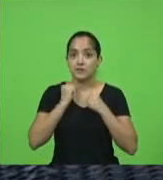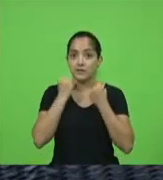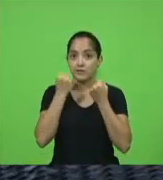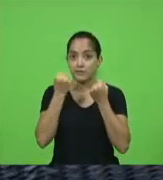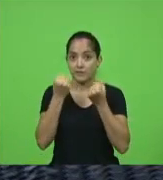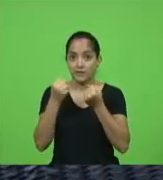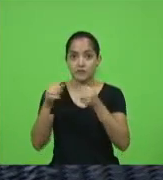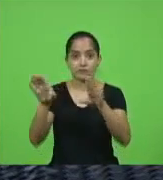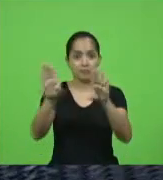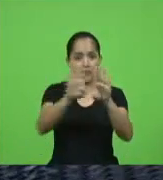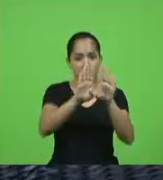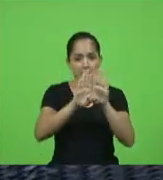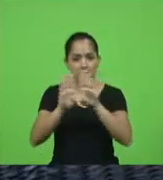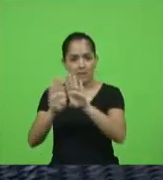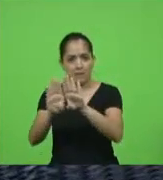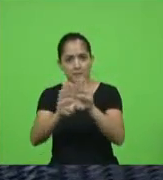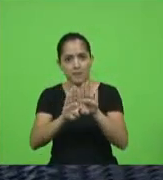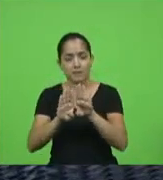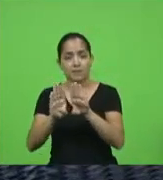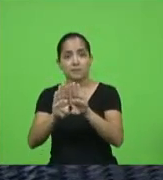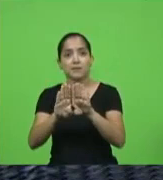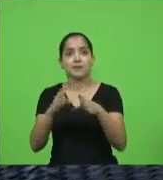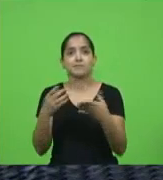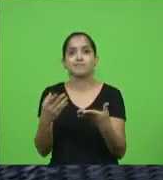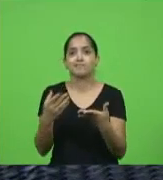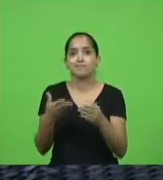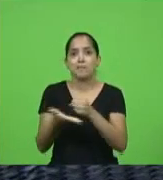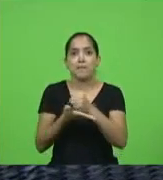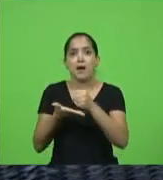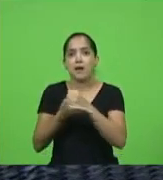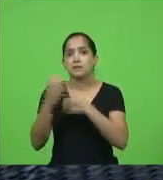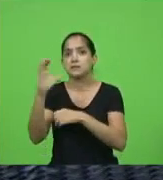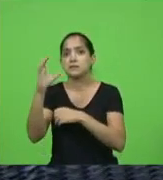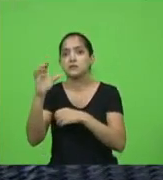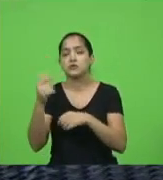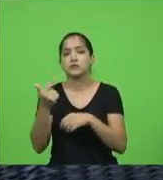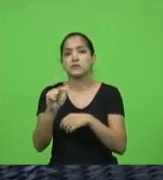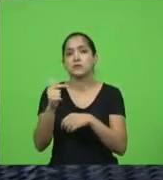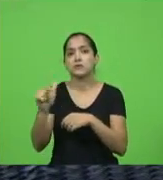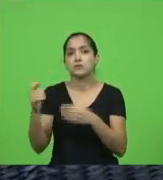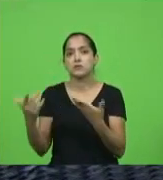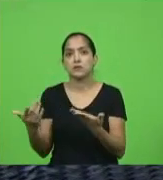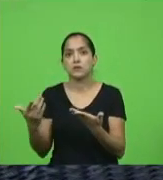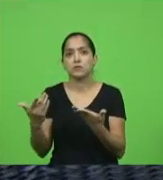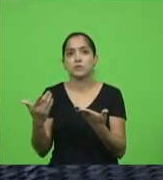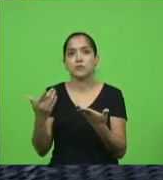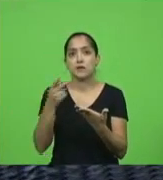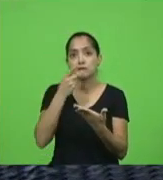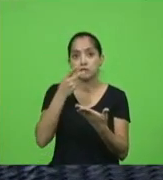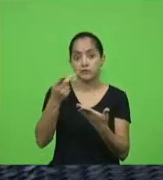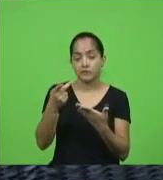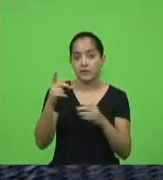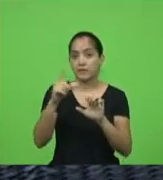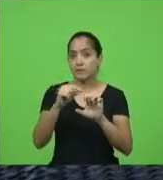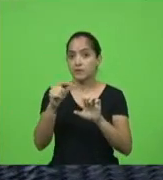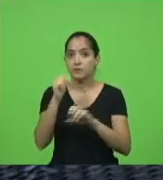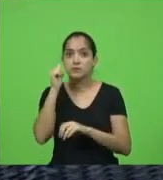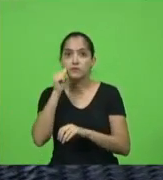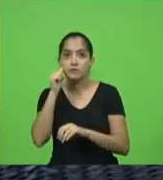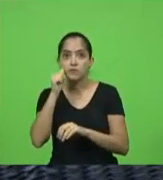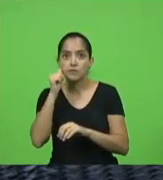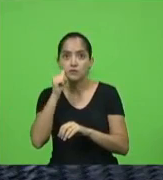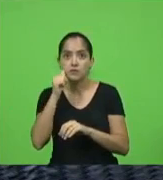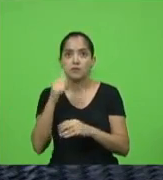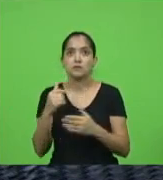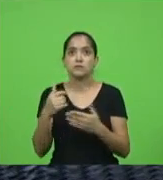que não tem fundamentação científica alguma para funcionar e falar empreendedorismo feminino dá chance